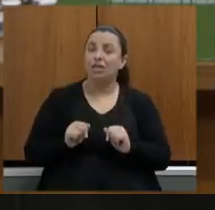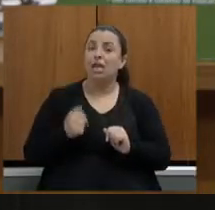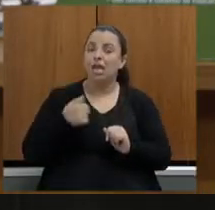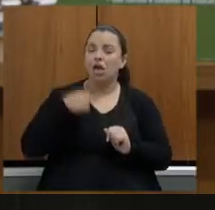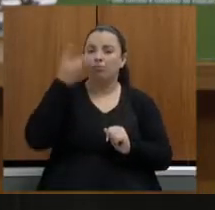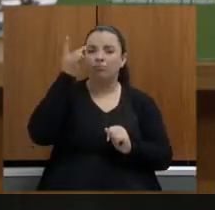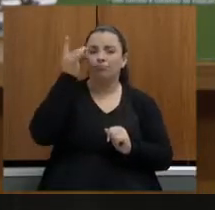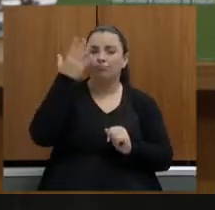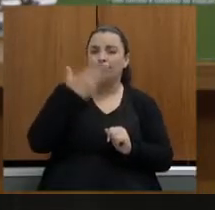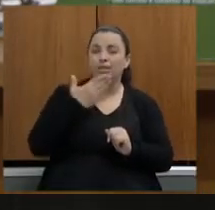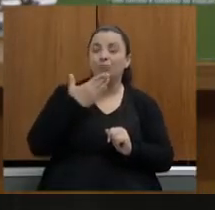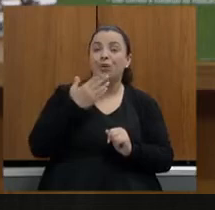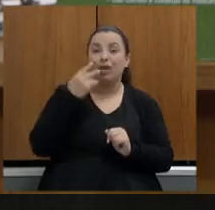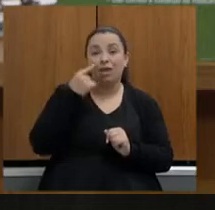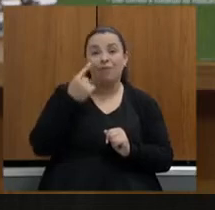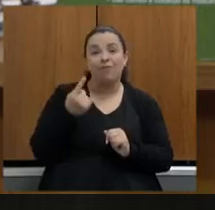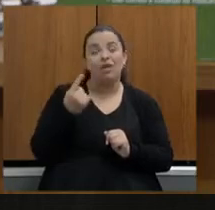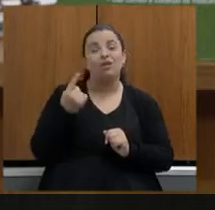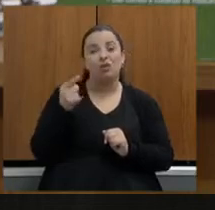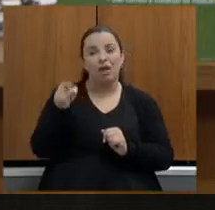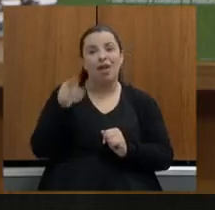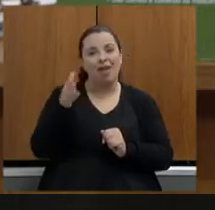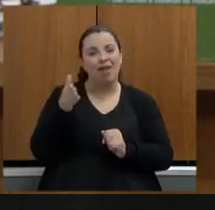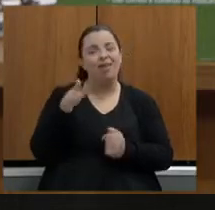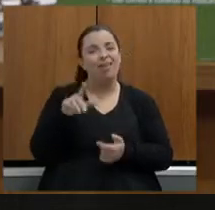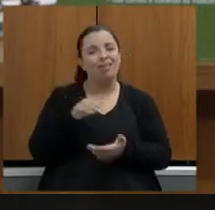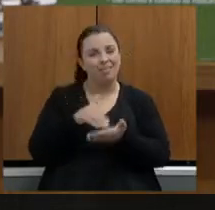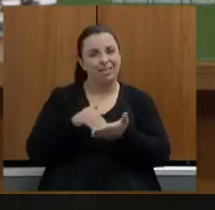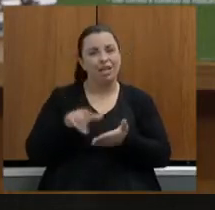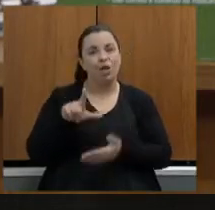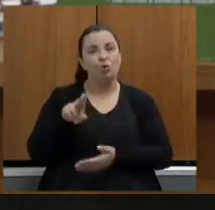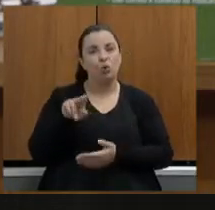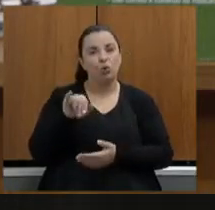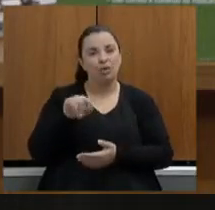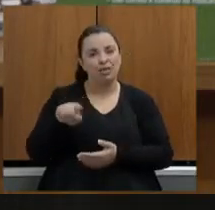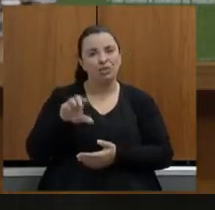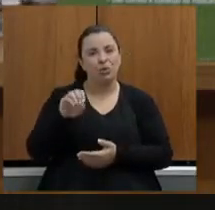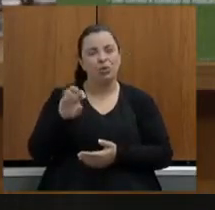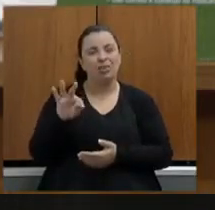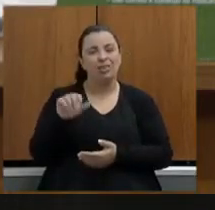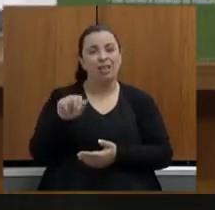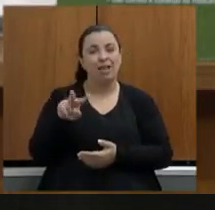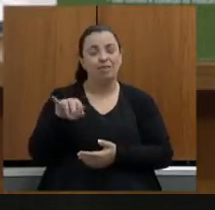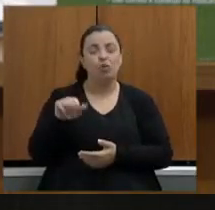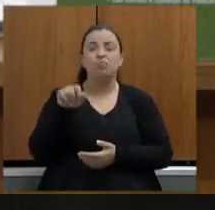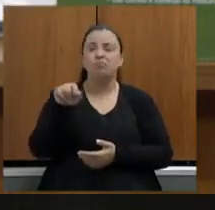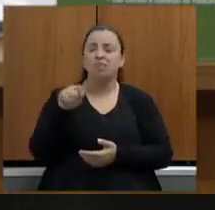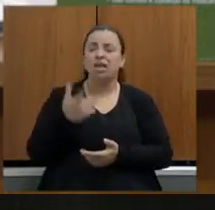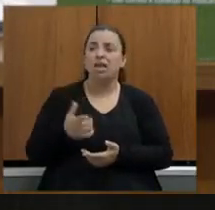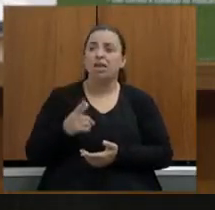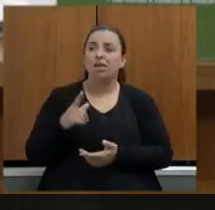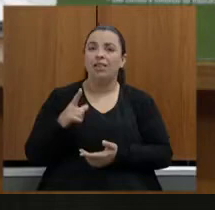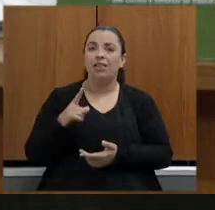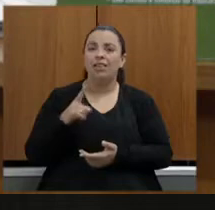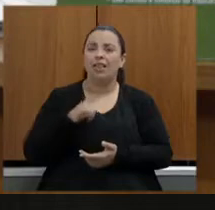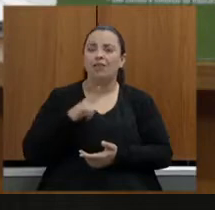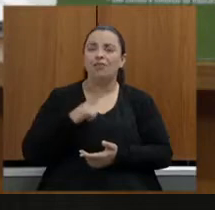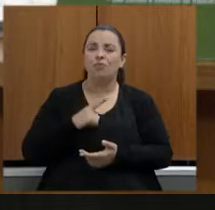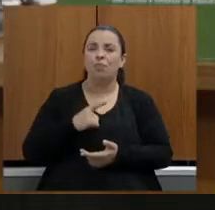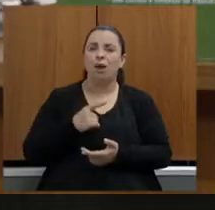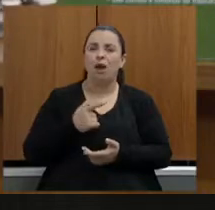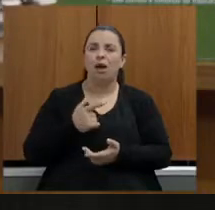o secretário Luiz Otávio ele fez uma grande mobilização inclusive como eu digo entre nós